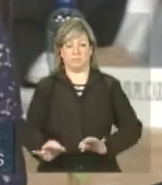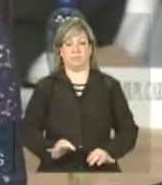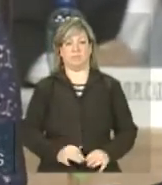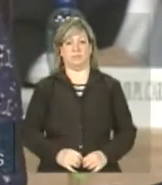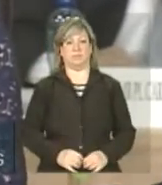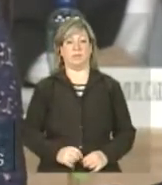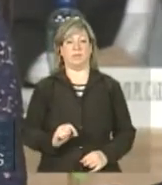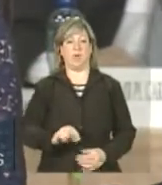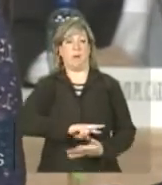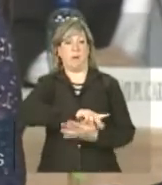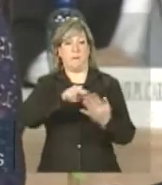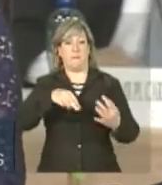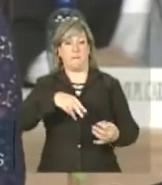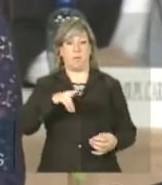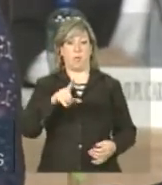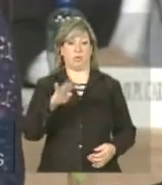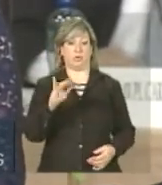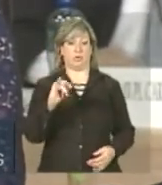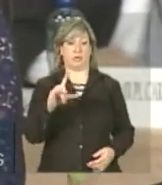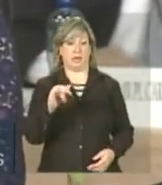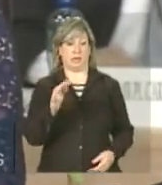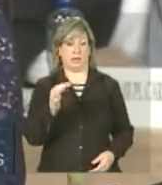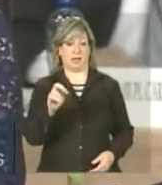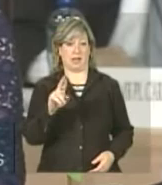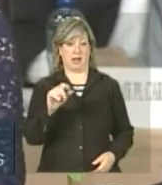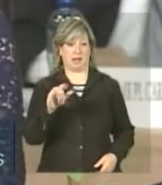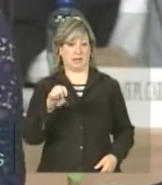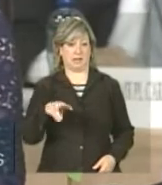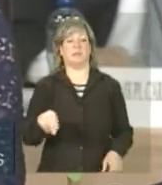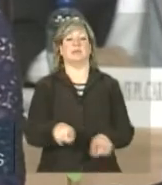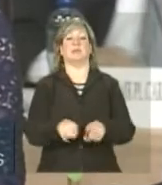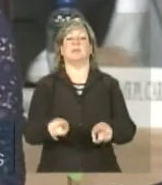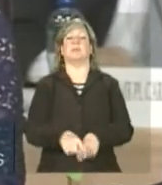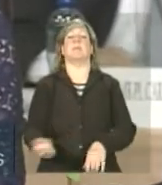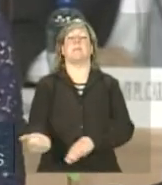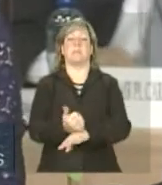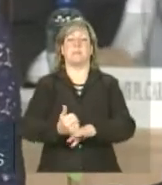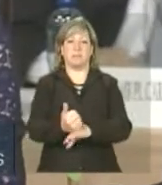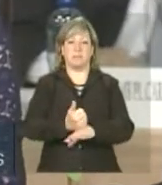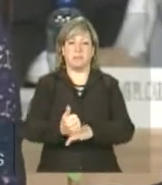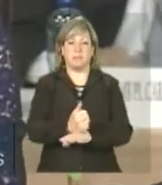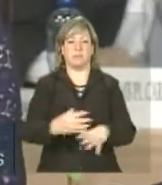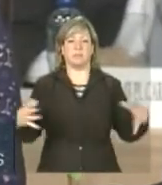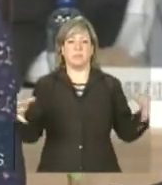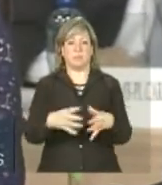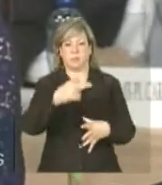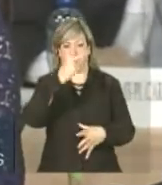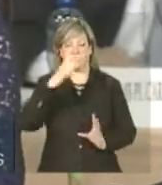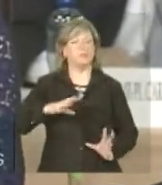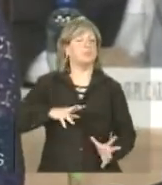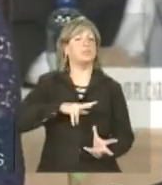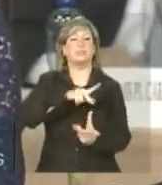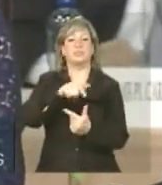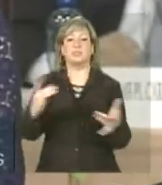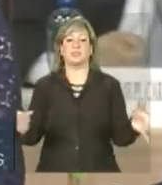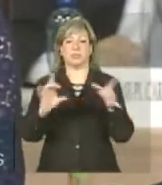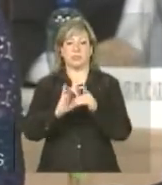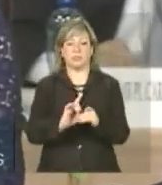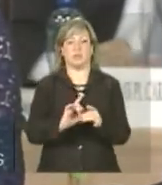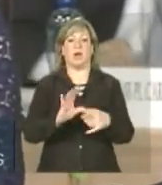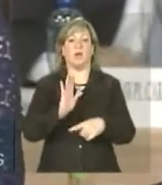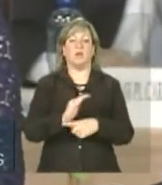O multilateralismo também é o melhor meio de engajar a comunidade internacional em torno do